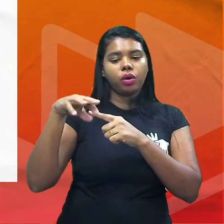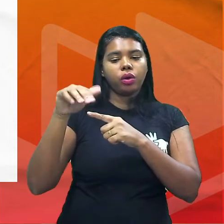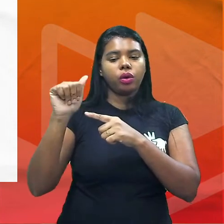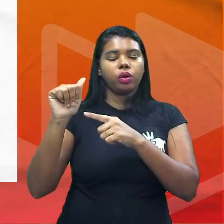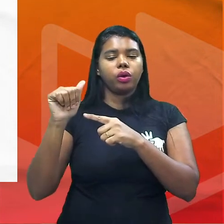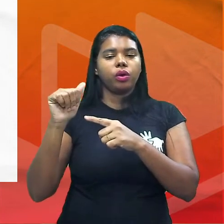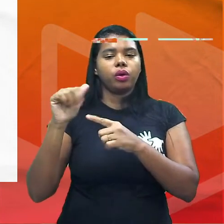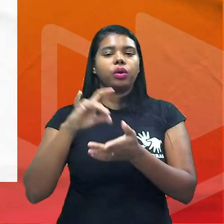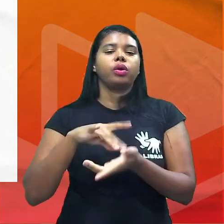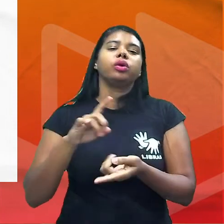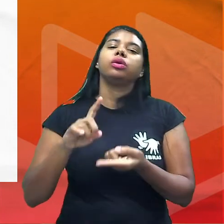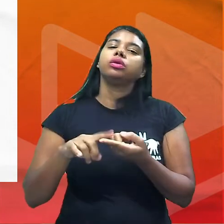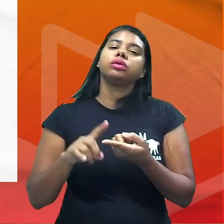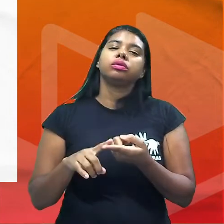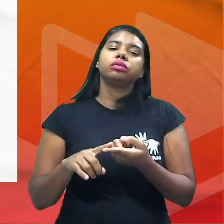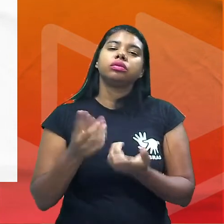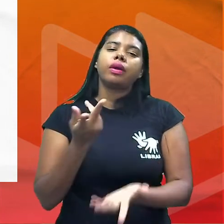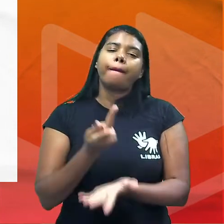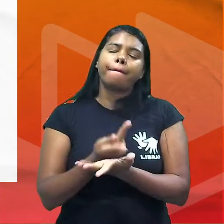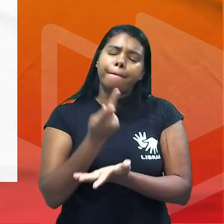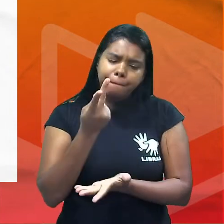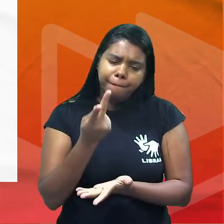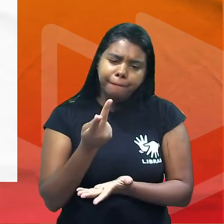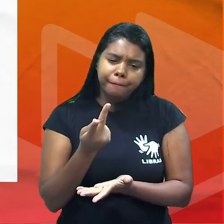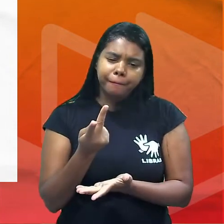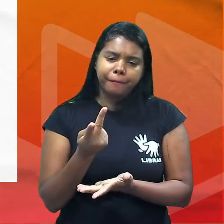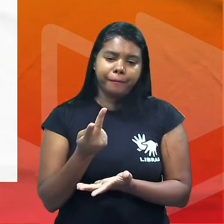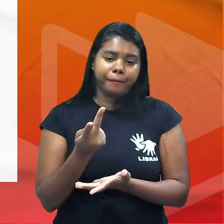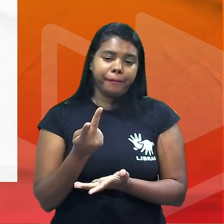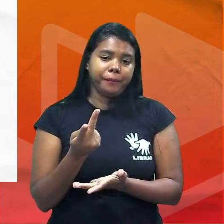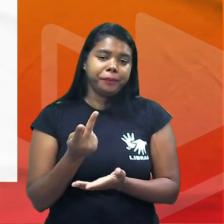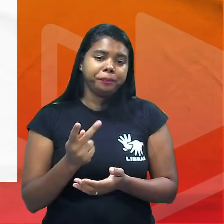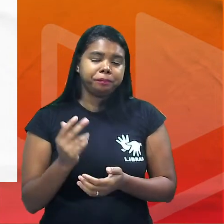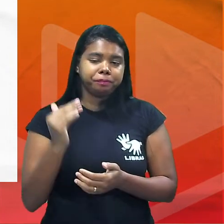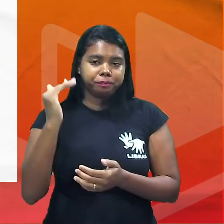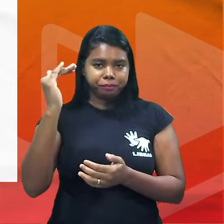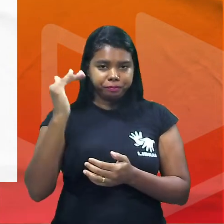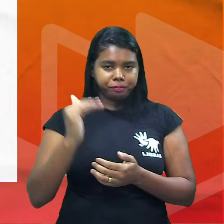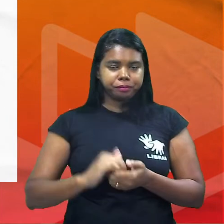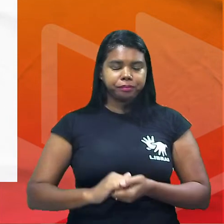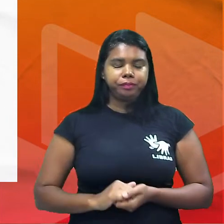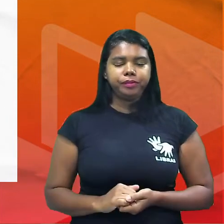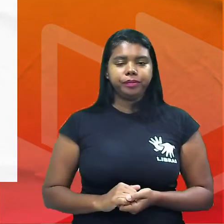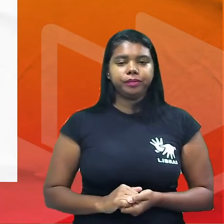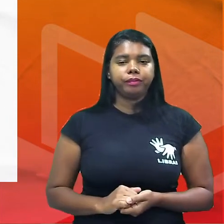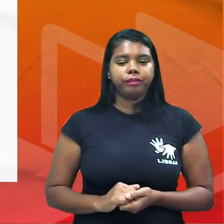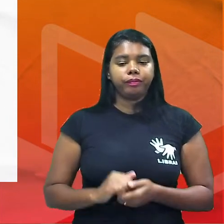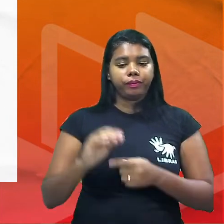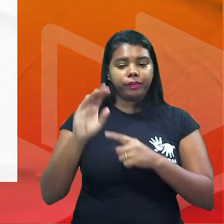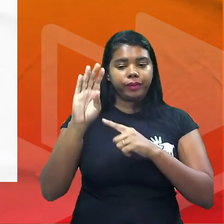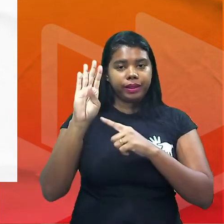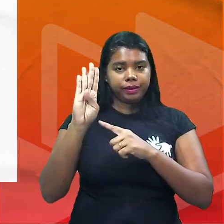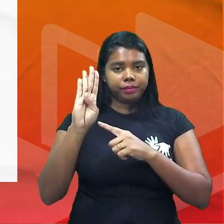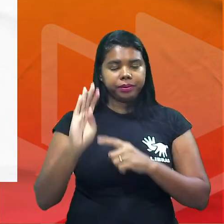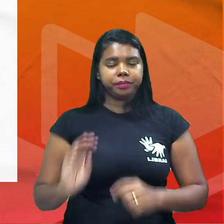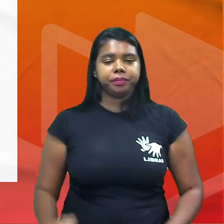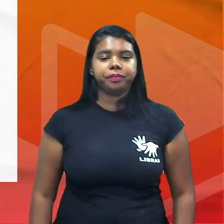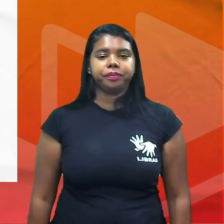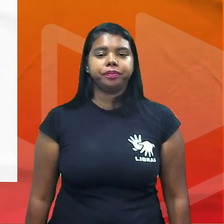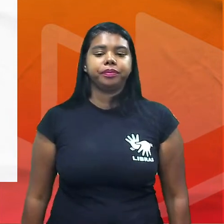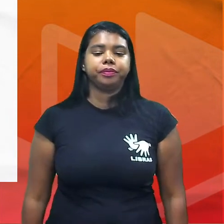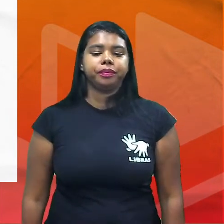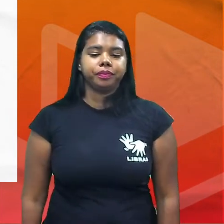iminente significa prestes a acontecer eminente elevado então B vamos lá letra B